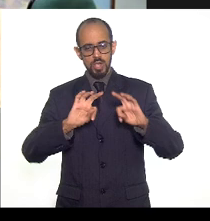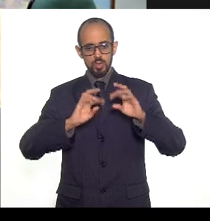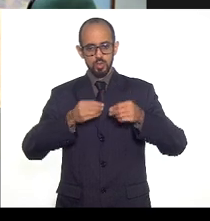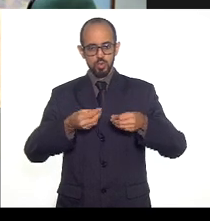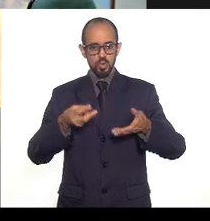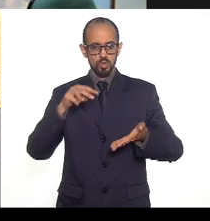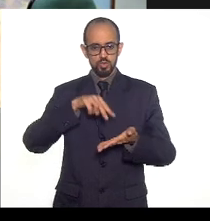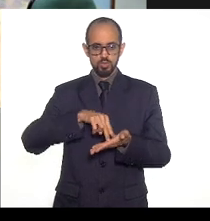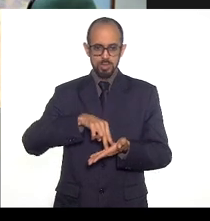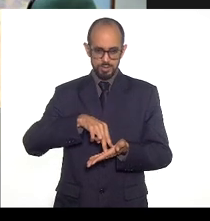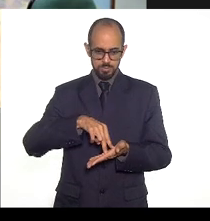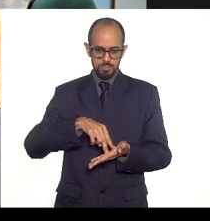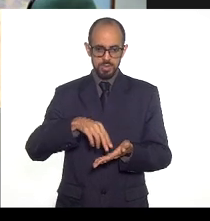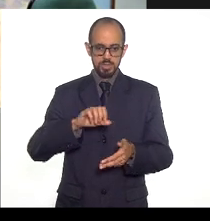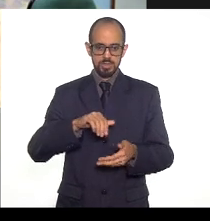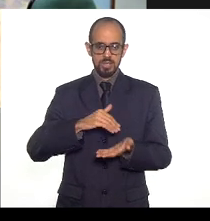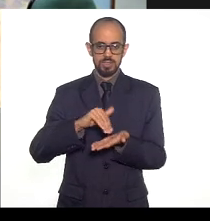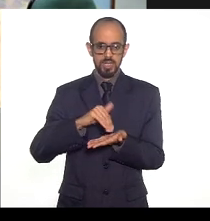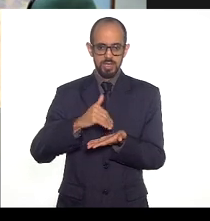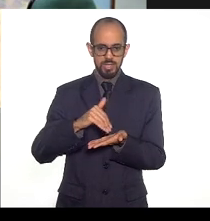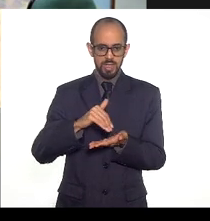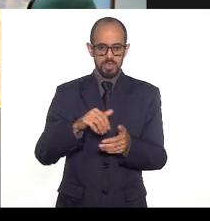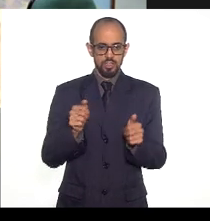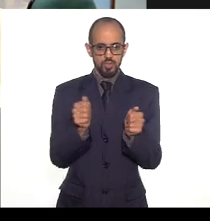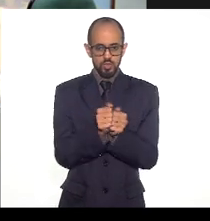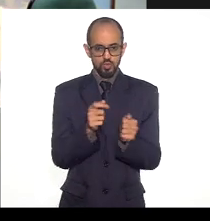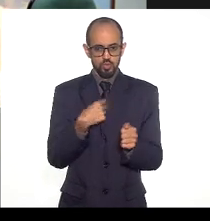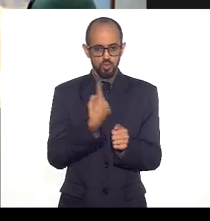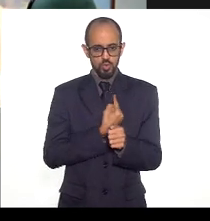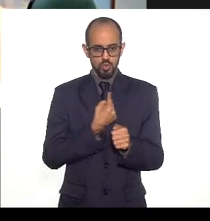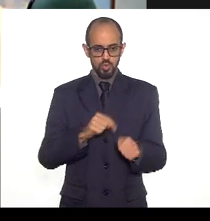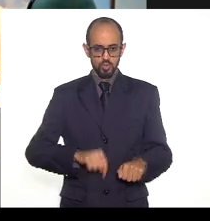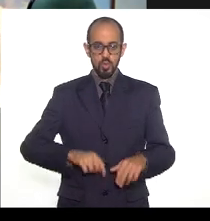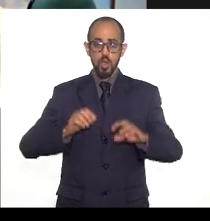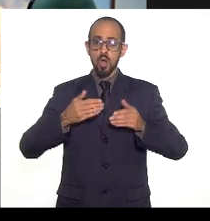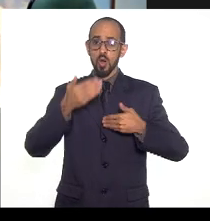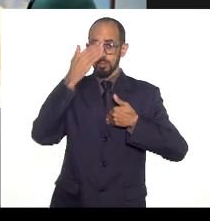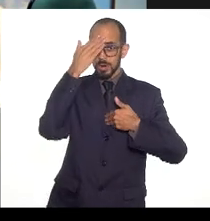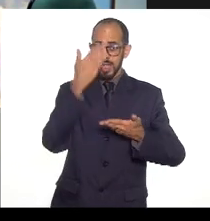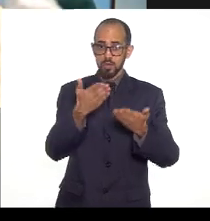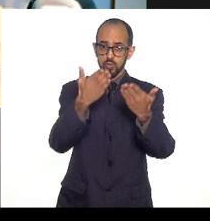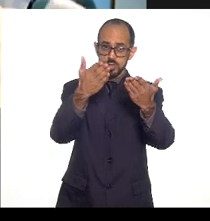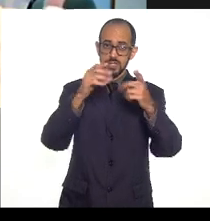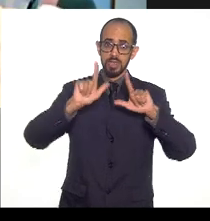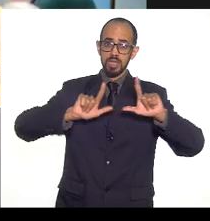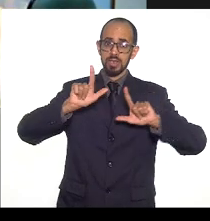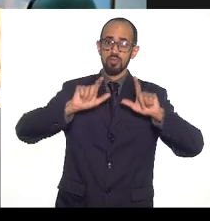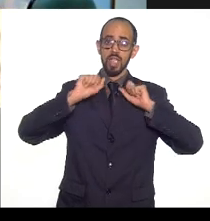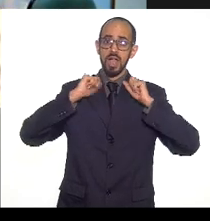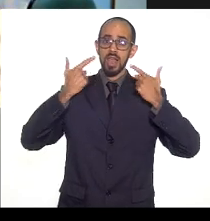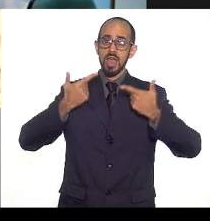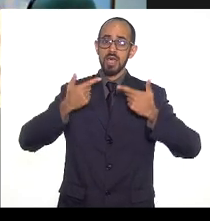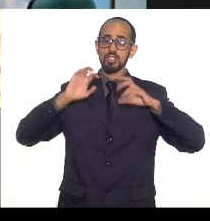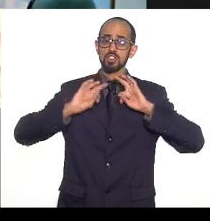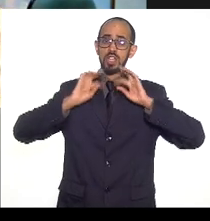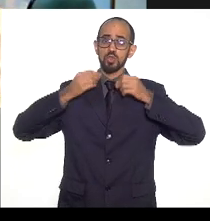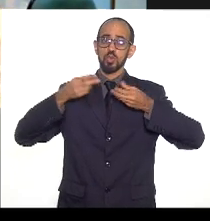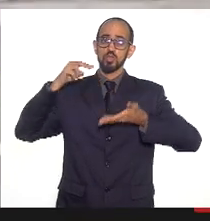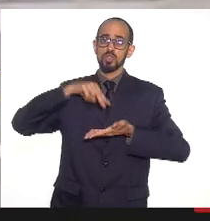integrantes da secretaria que estiveram conosco obrigada quem nos acompanha pela TV Alegre obrigada a todos os